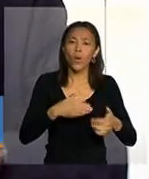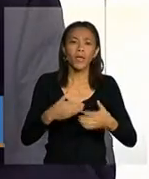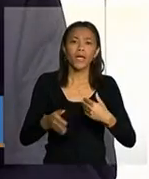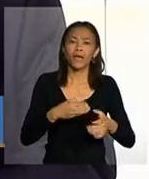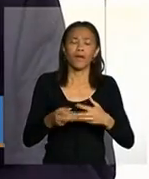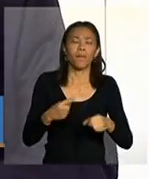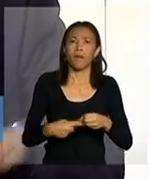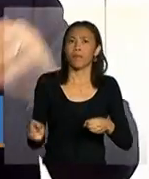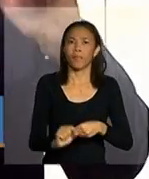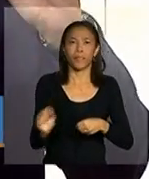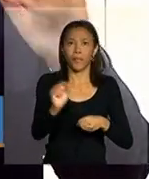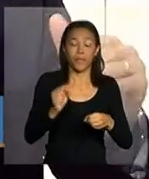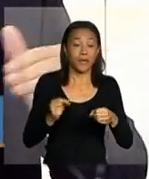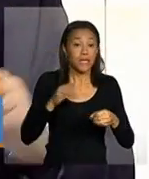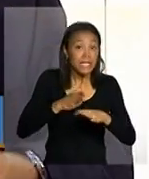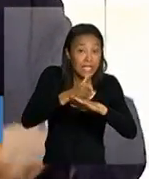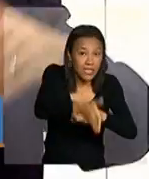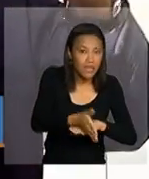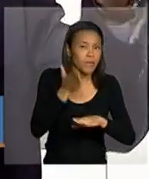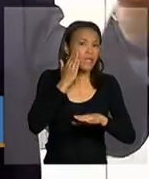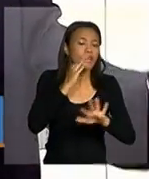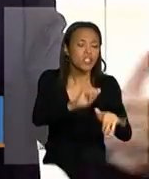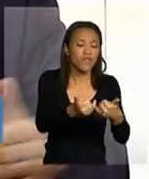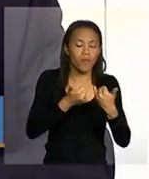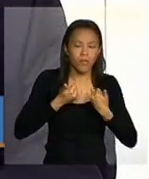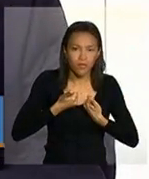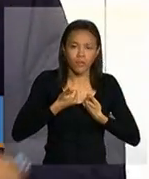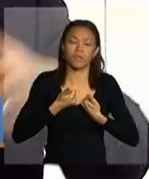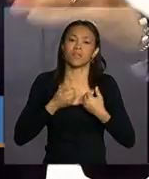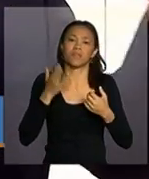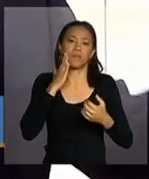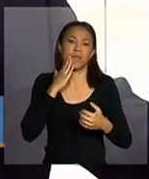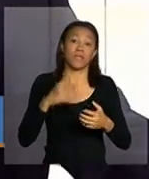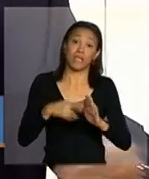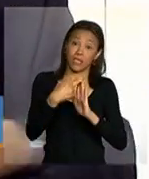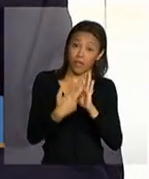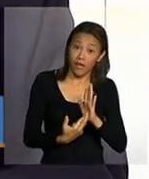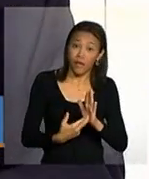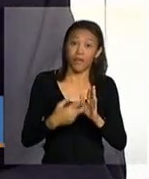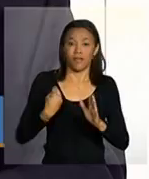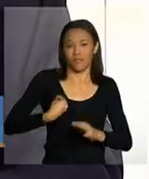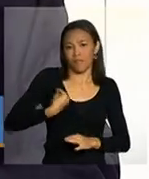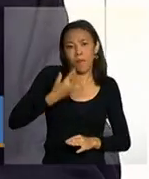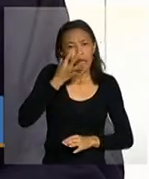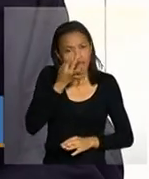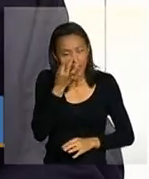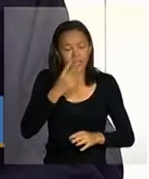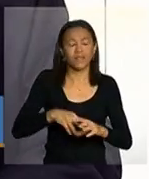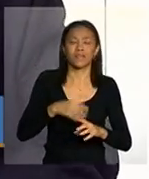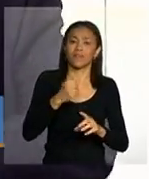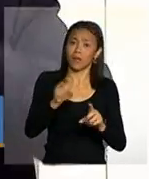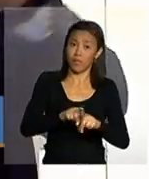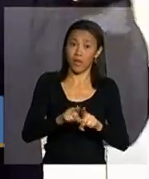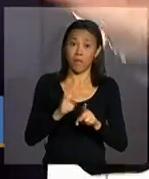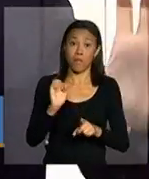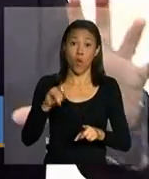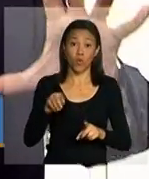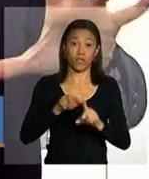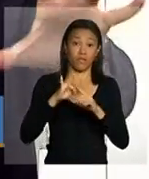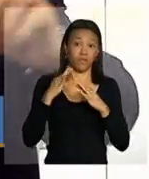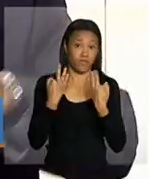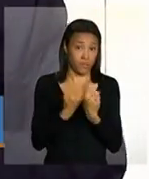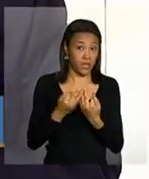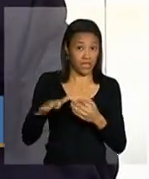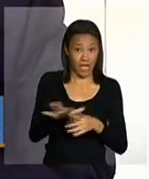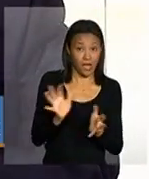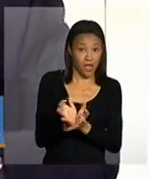brasileiros com informações nominais o sistema de condicionalidades o sistema presença o sistema Bolsa Família na saúde que são sistemas que